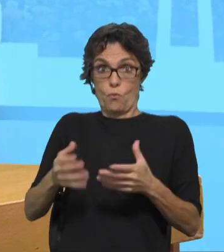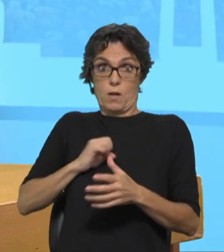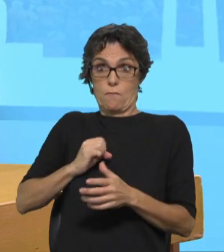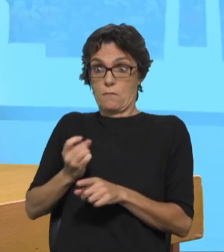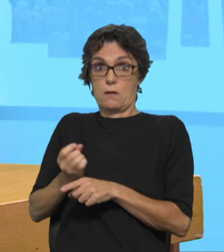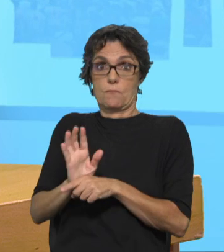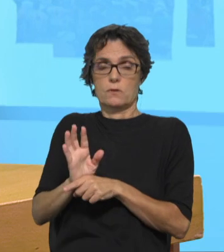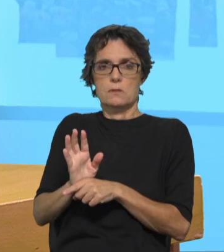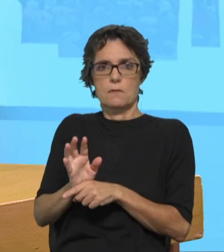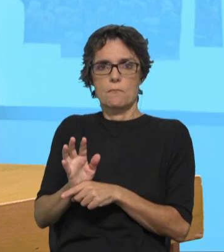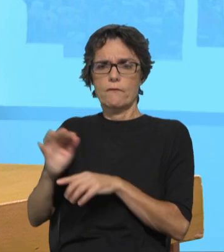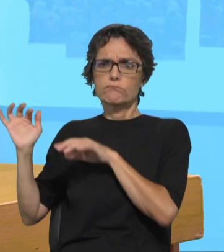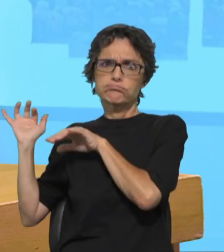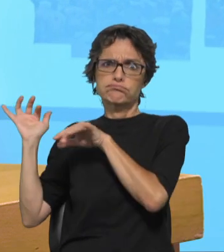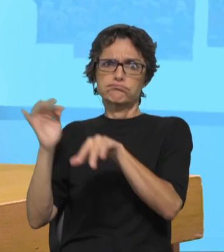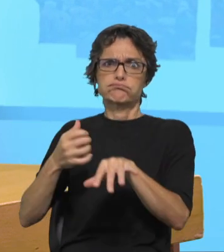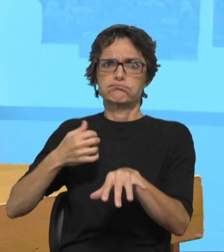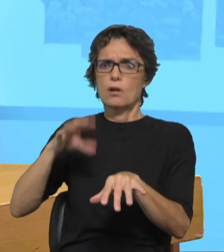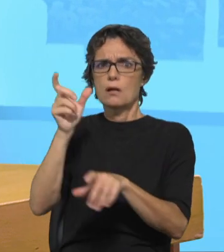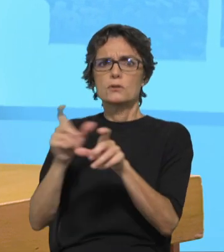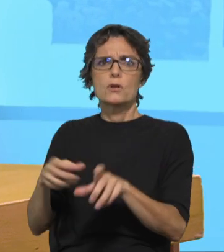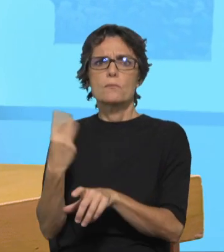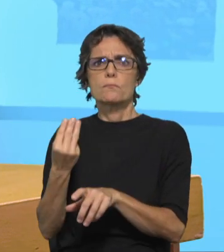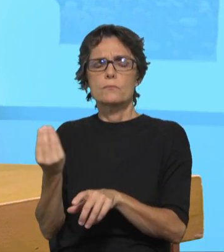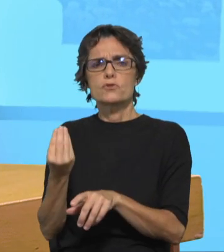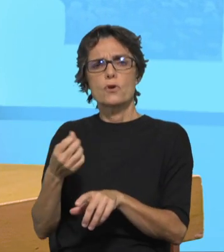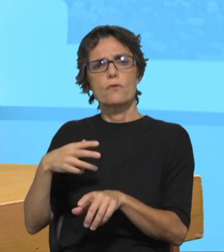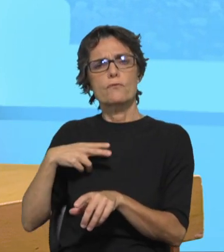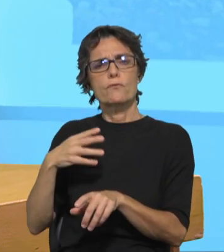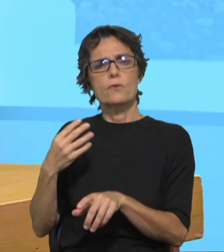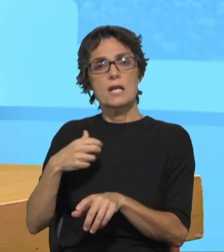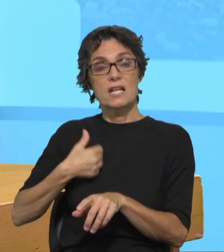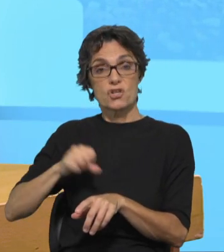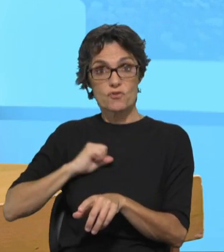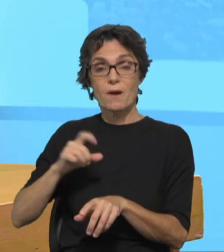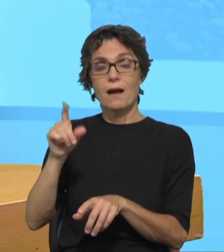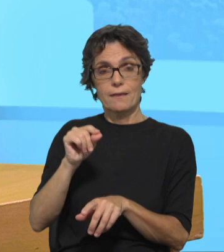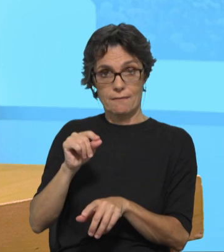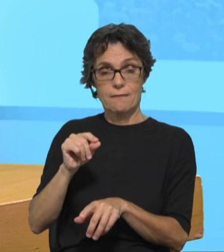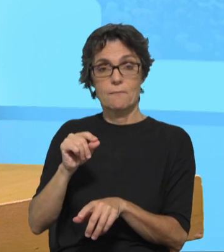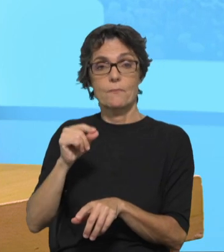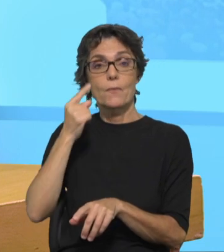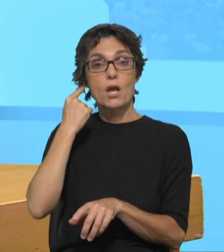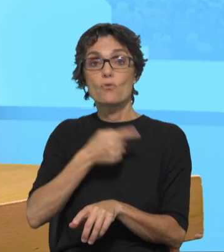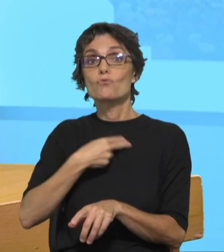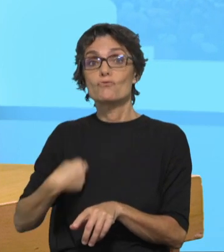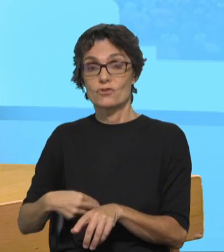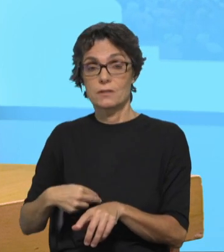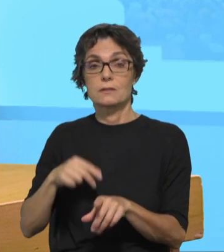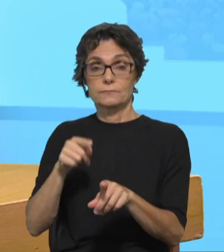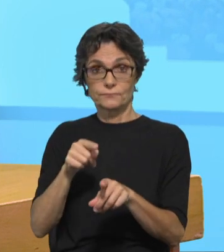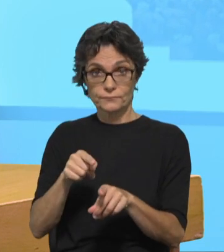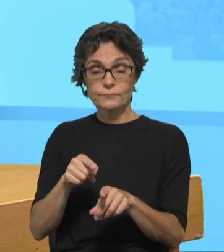entende, de espanhóis, tive uma multidão de chineses e de língua cantonesa em geral, não é?